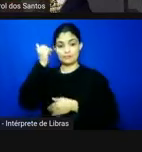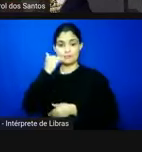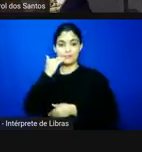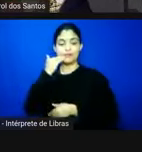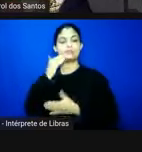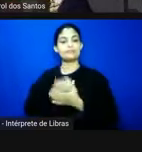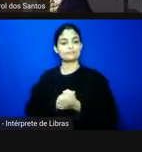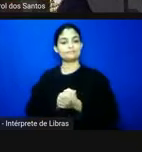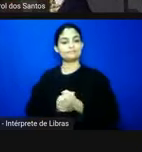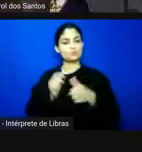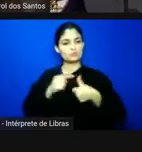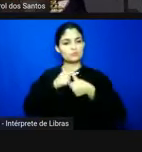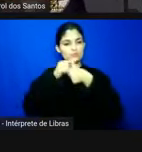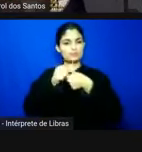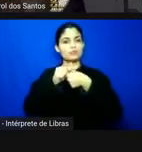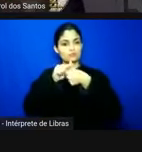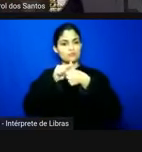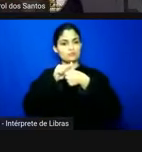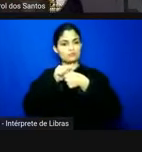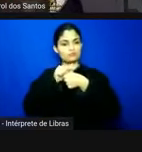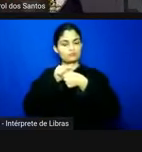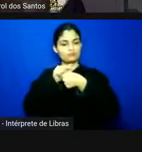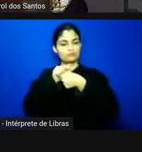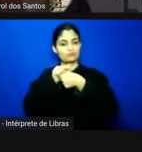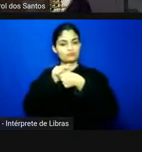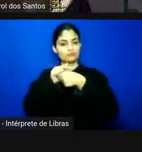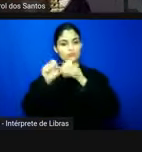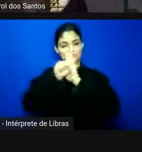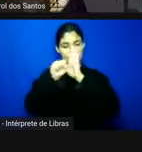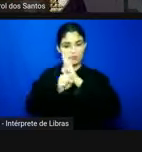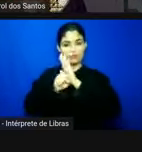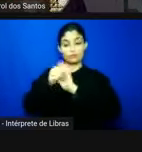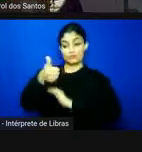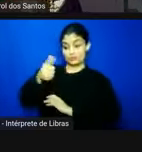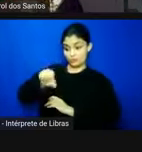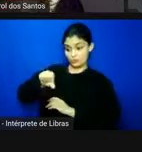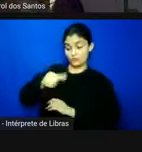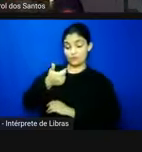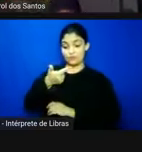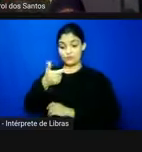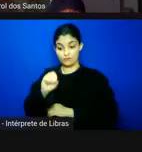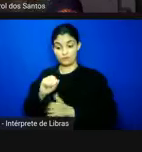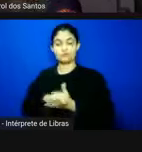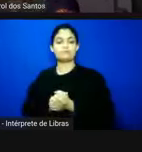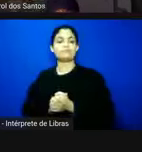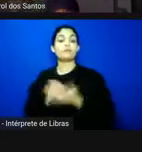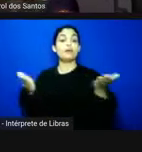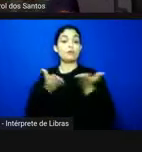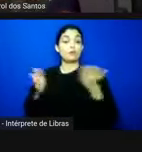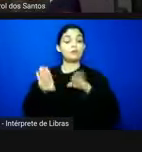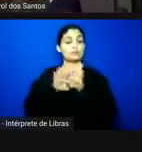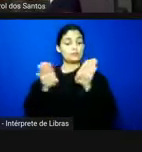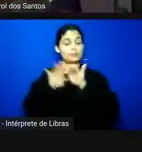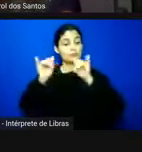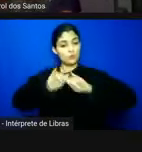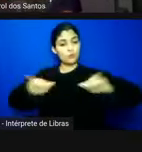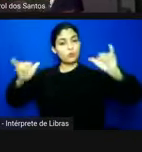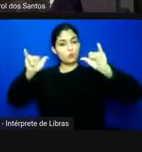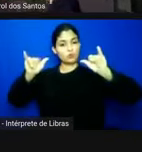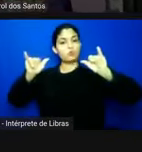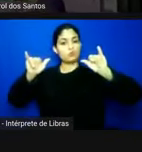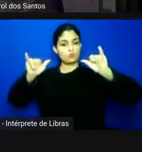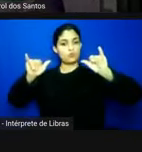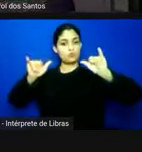Negras do Século XIX e XX. E dessa vez a gente está fazendo o lançamento na 47ª Feira do Livro de Santa